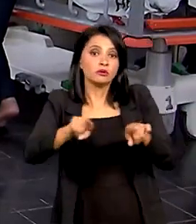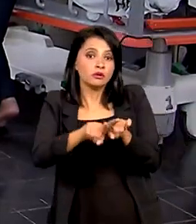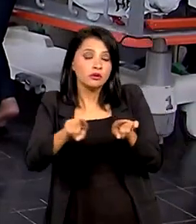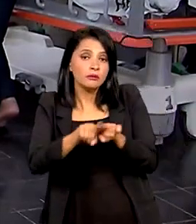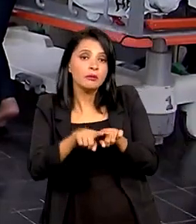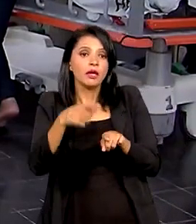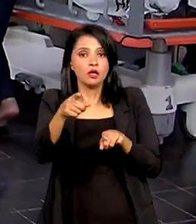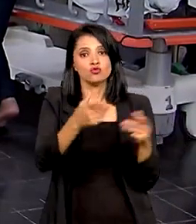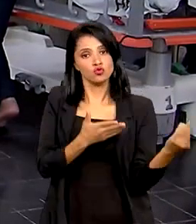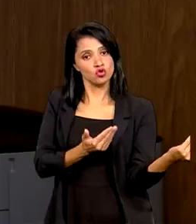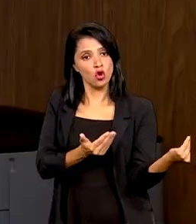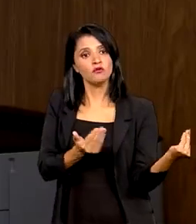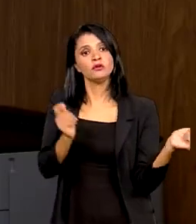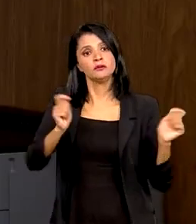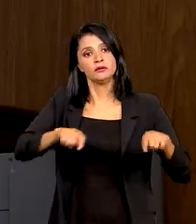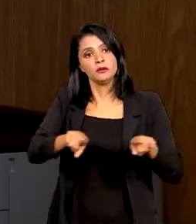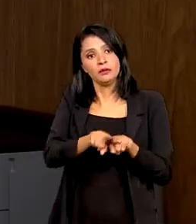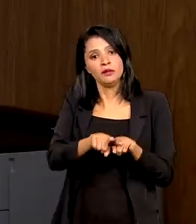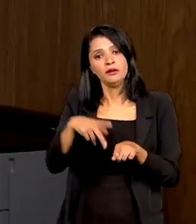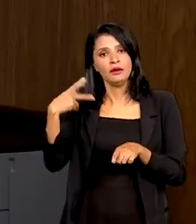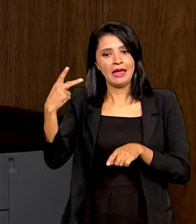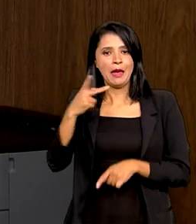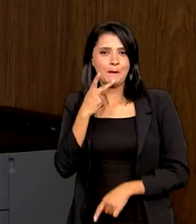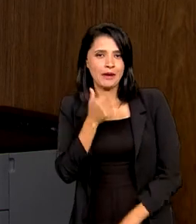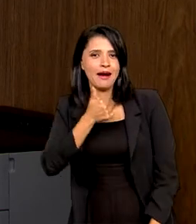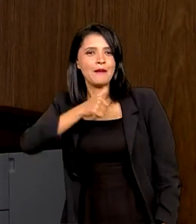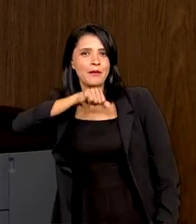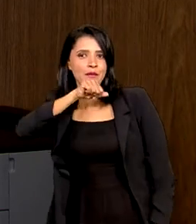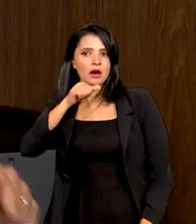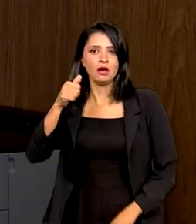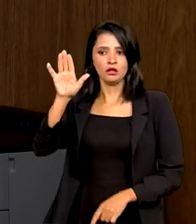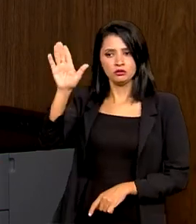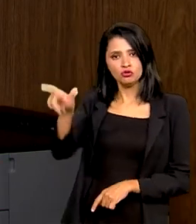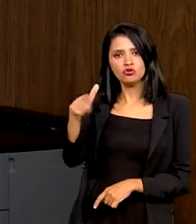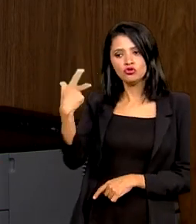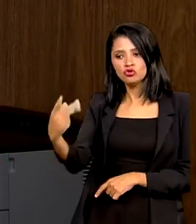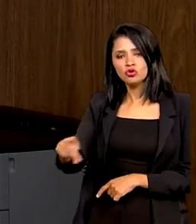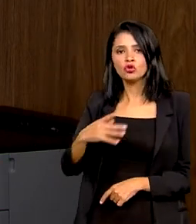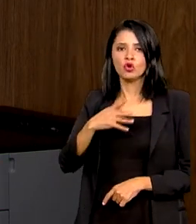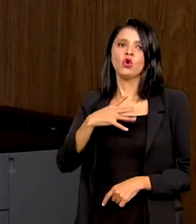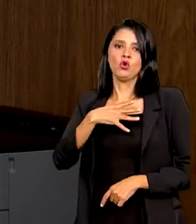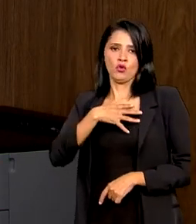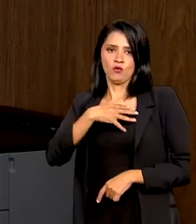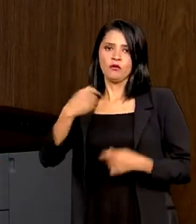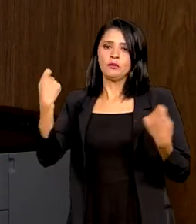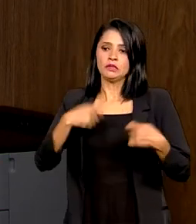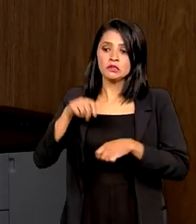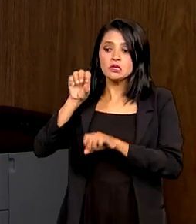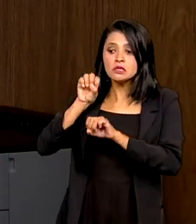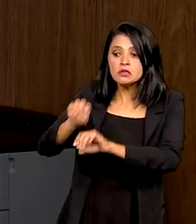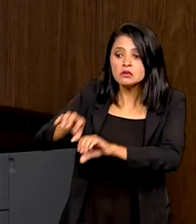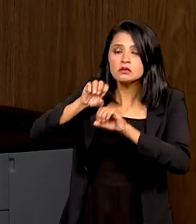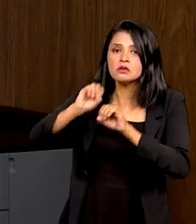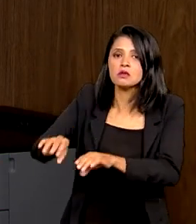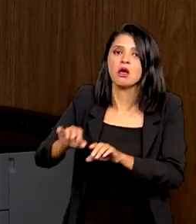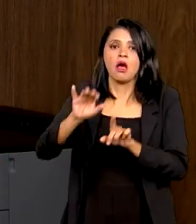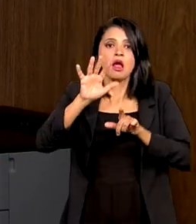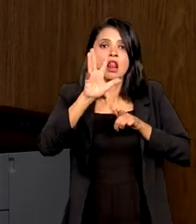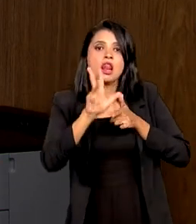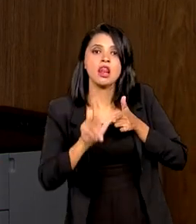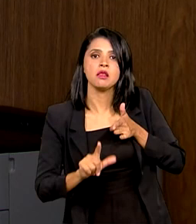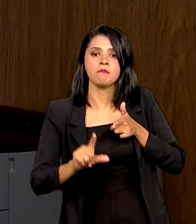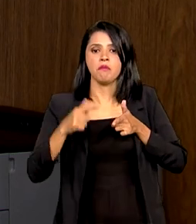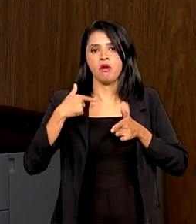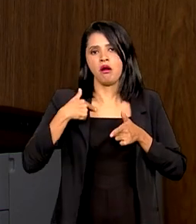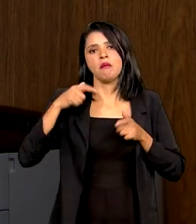também os mais jovens. Todo pai ou mãe de um garoto deve ensiná-lo a higienizar o pênis desde criança. Eu sou pai de um garoto de 8 anos de